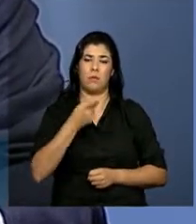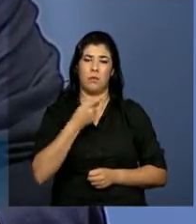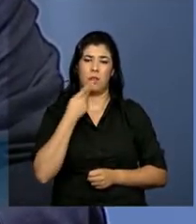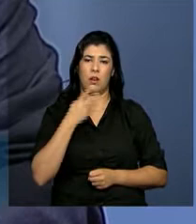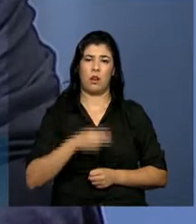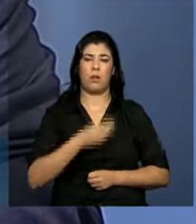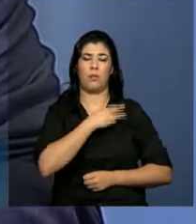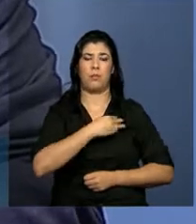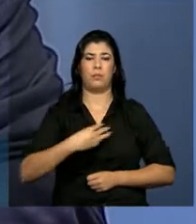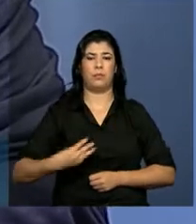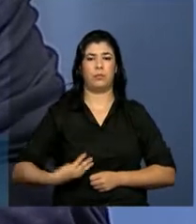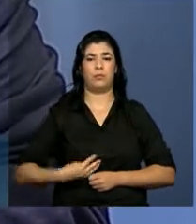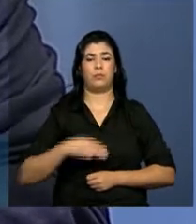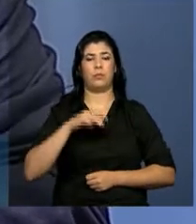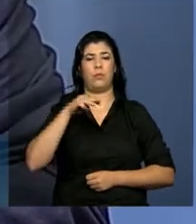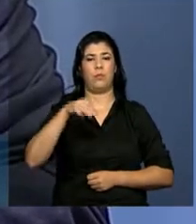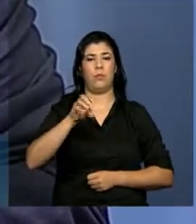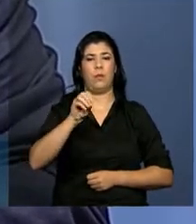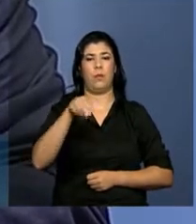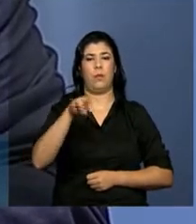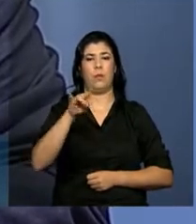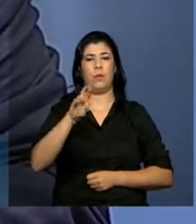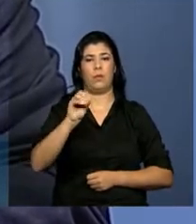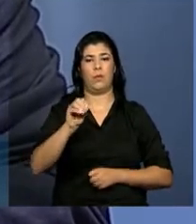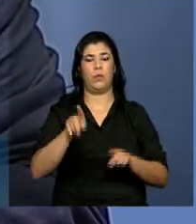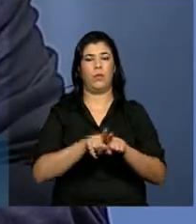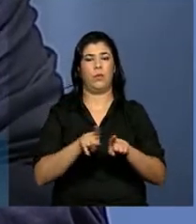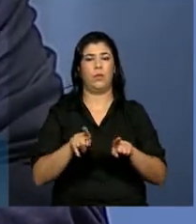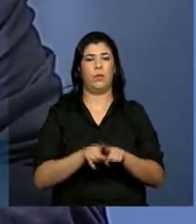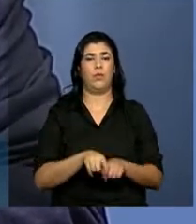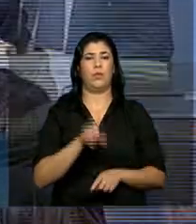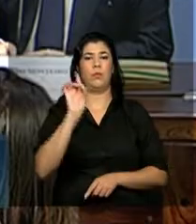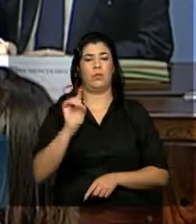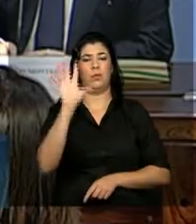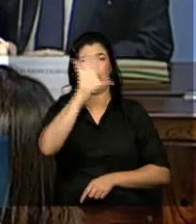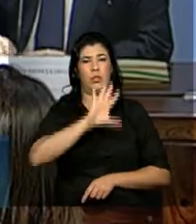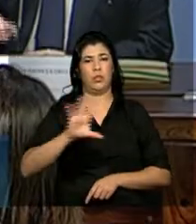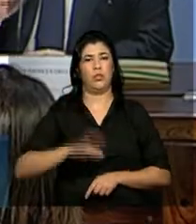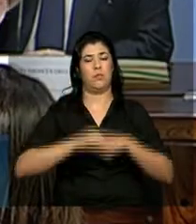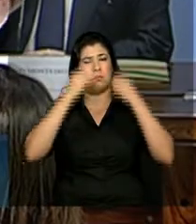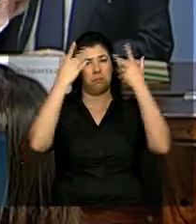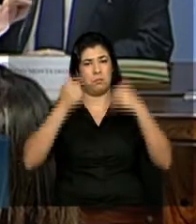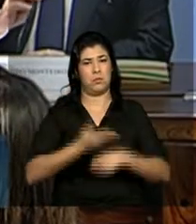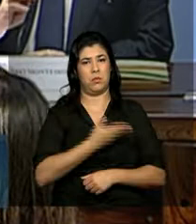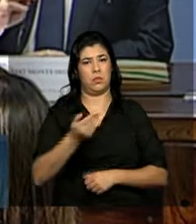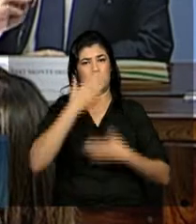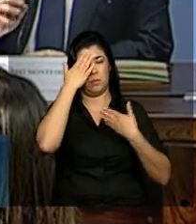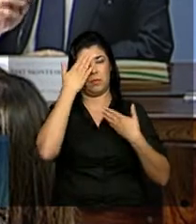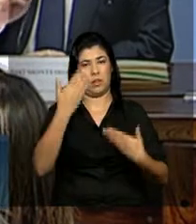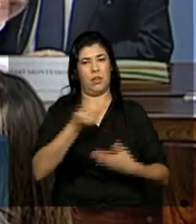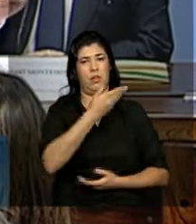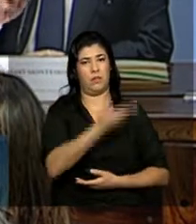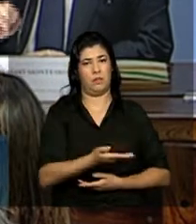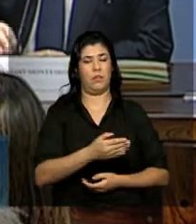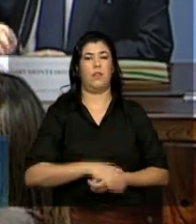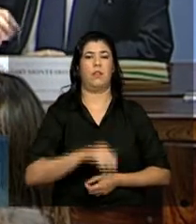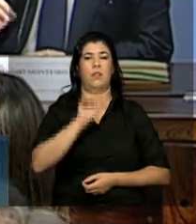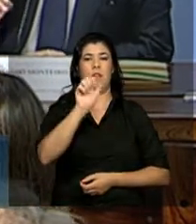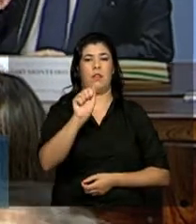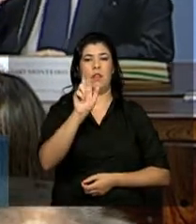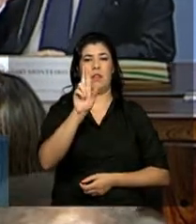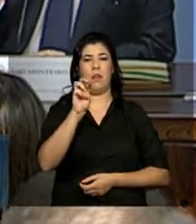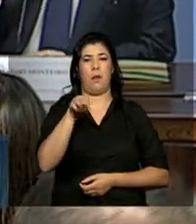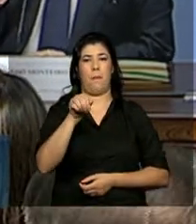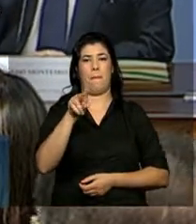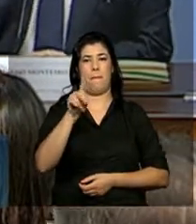teremos também o diretor-geral que nos dirá algumas palavras. Muito obrigado. Ministro Armando Monteiro. Boa tarde. Eu